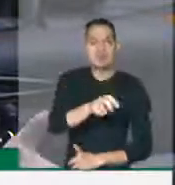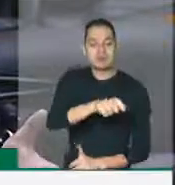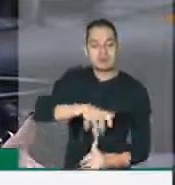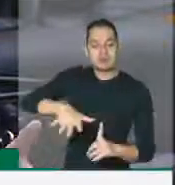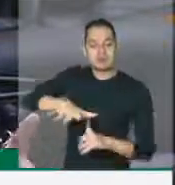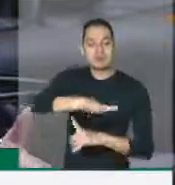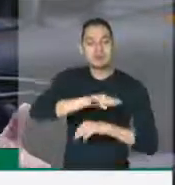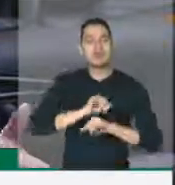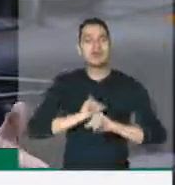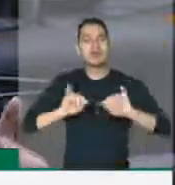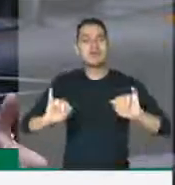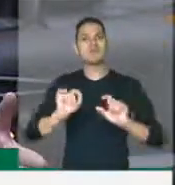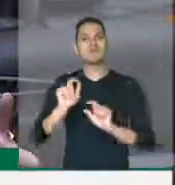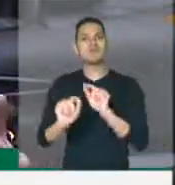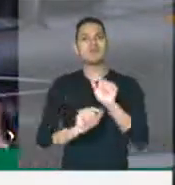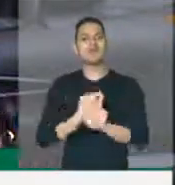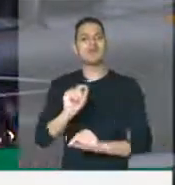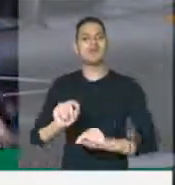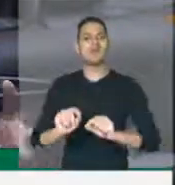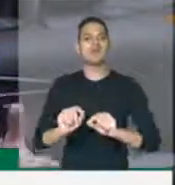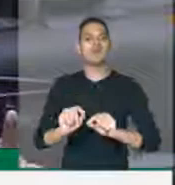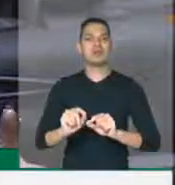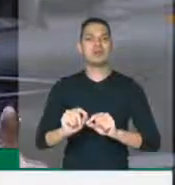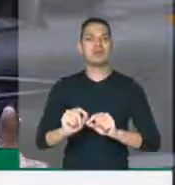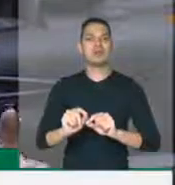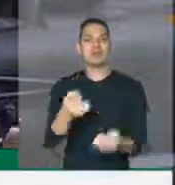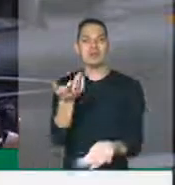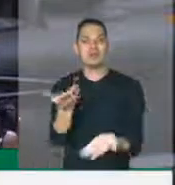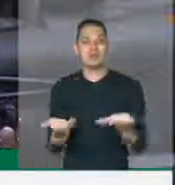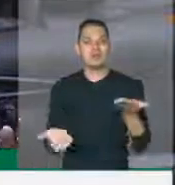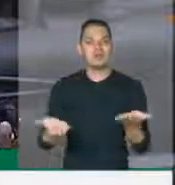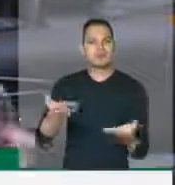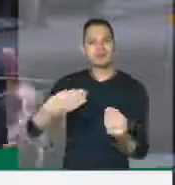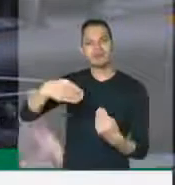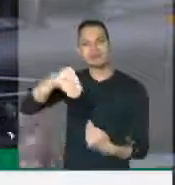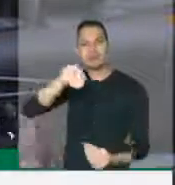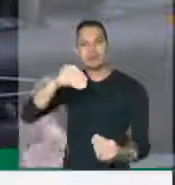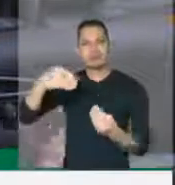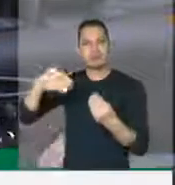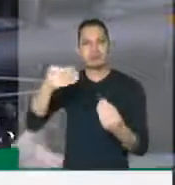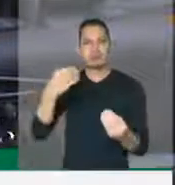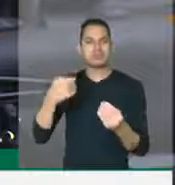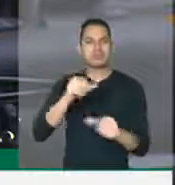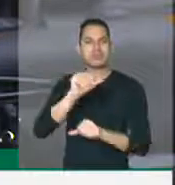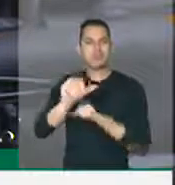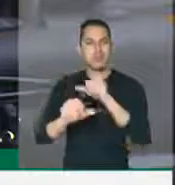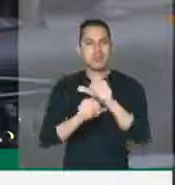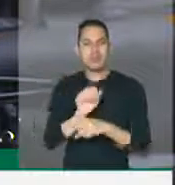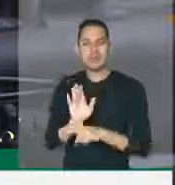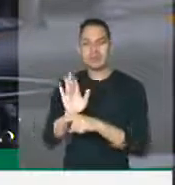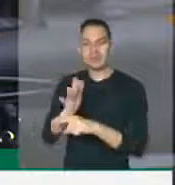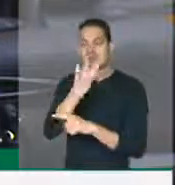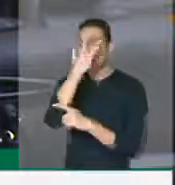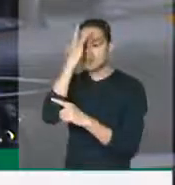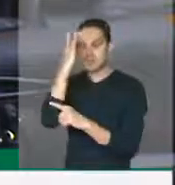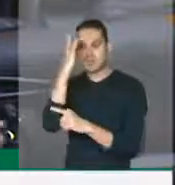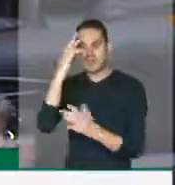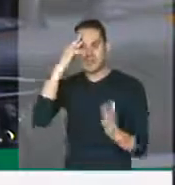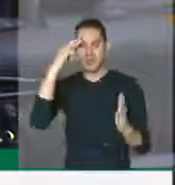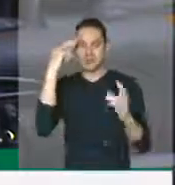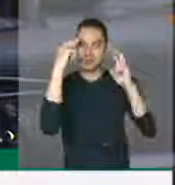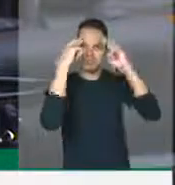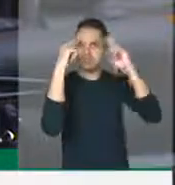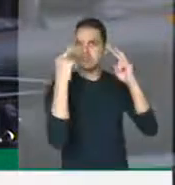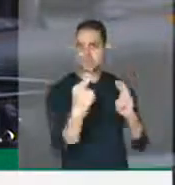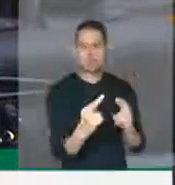flexibilizando a situação para beneficiar exatamente aquele que não respeita o trânsito. Nós não